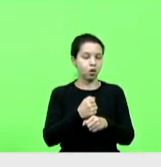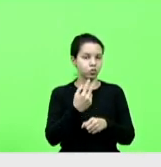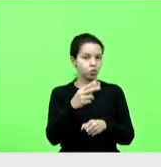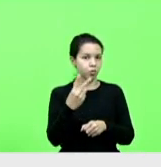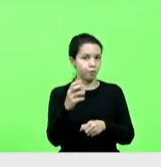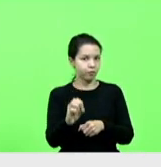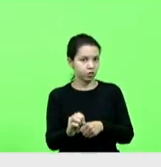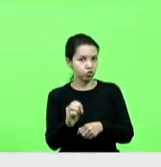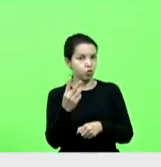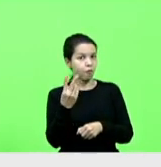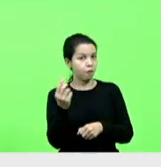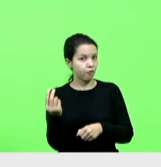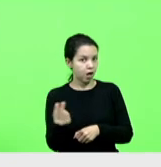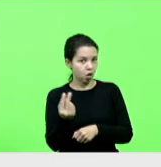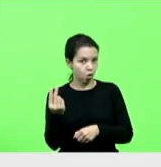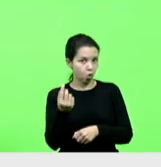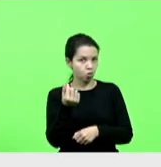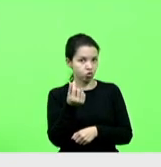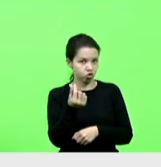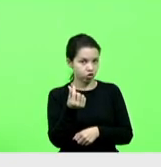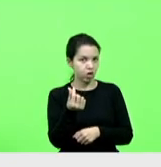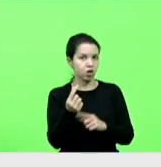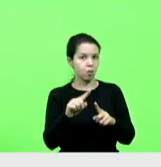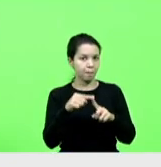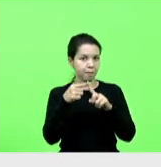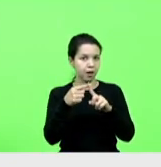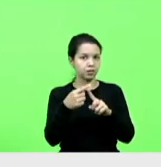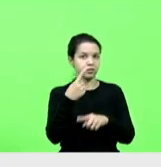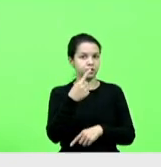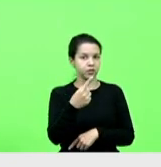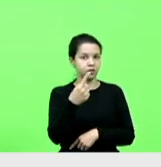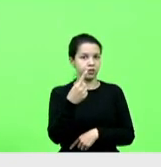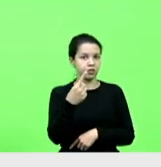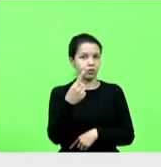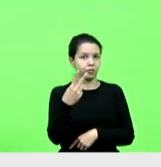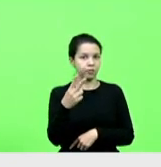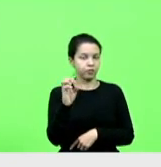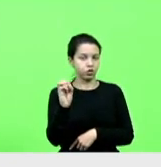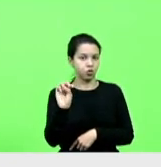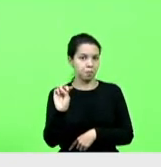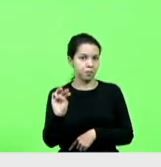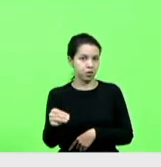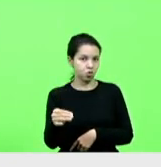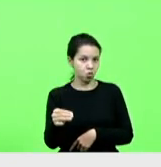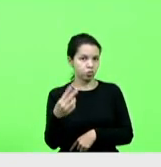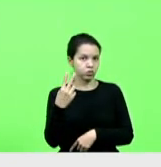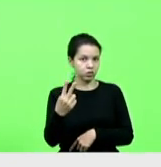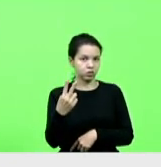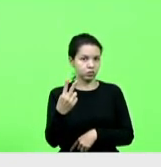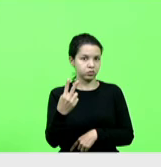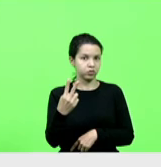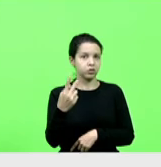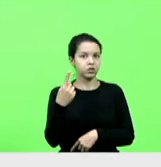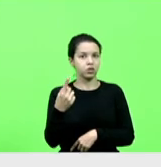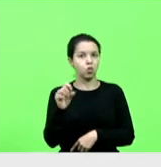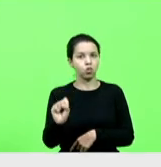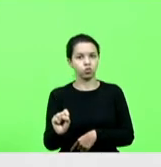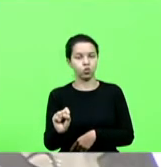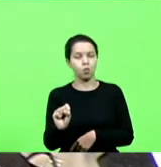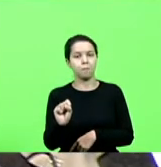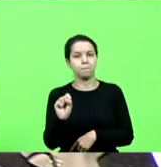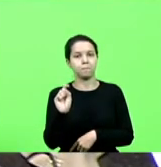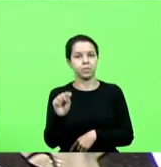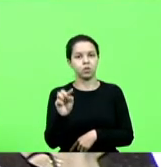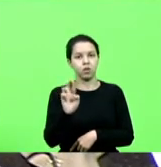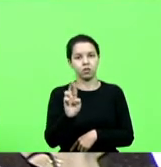um valor acrescido de 121 mil milhões e 268 mil reais, pode